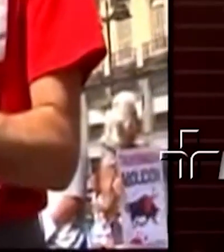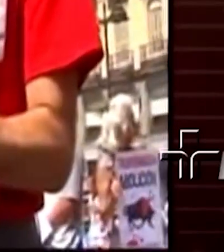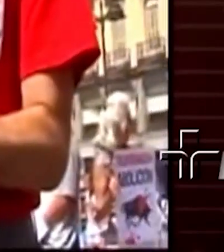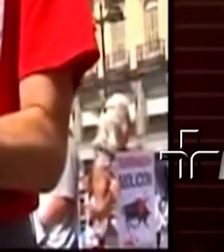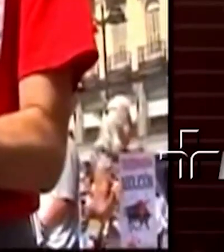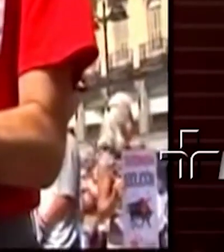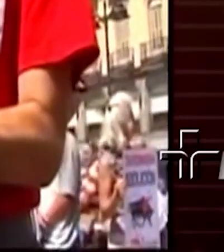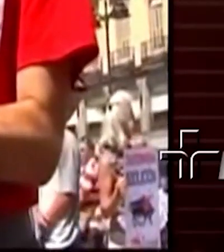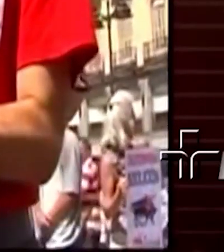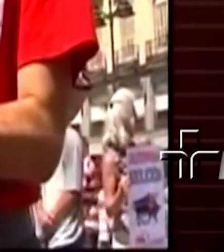acertado